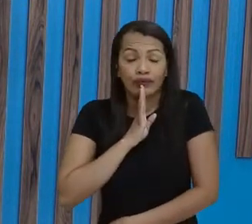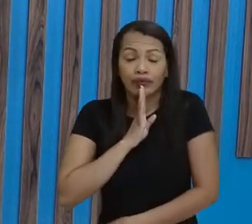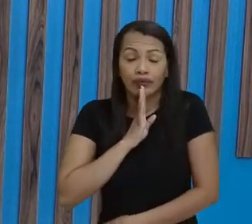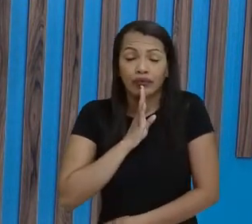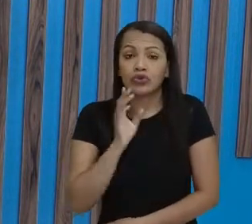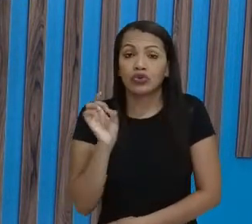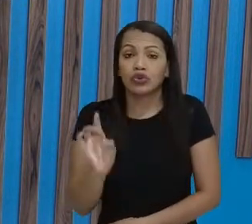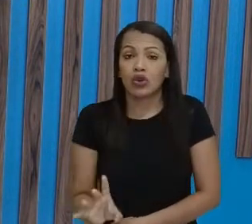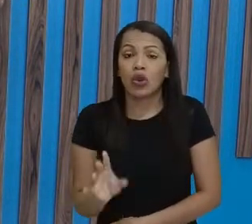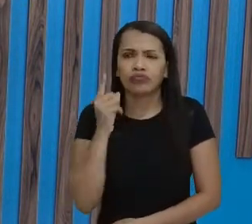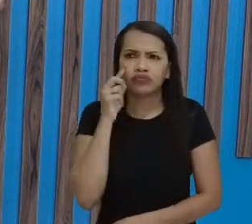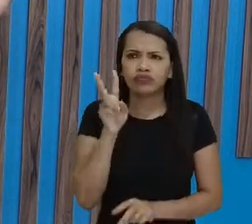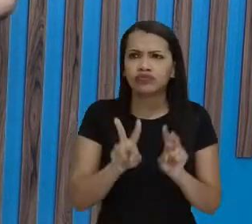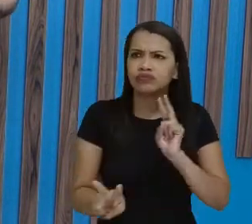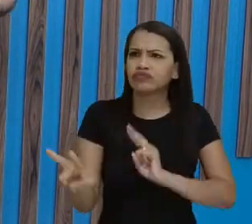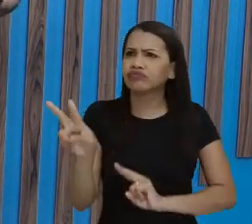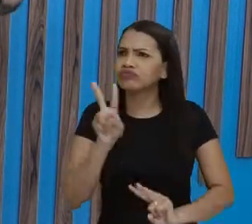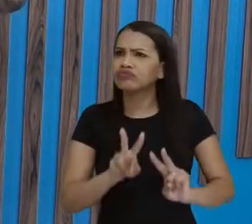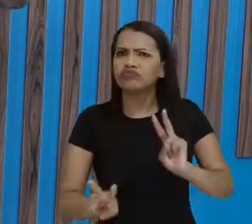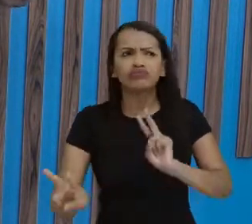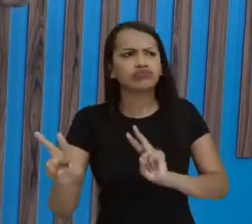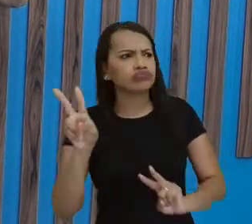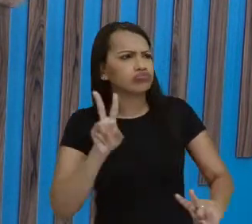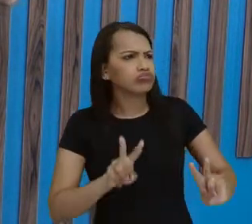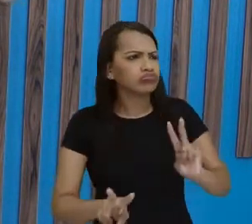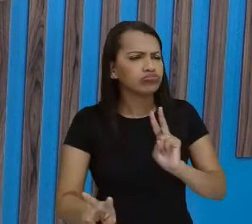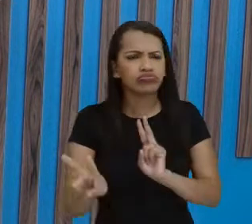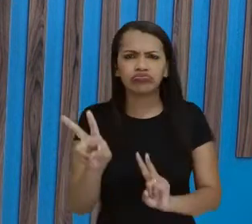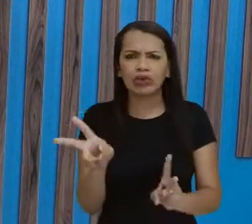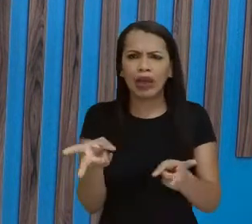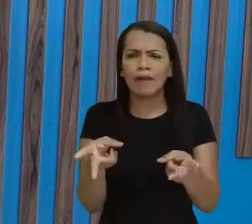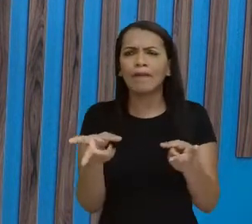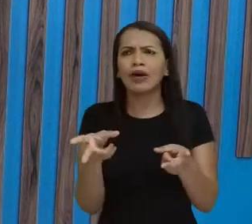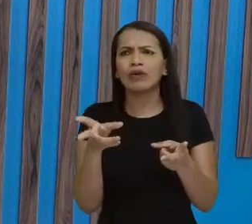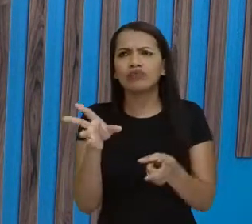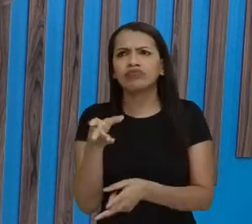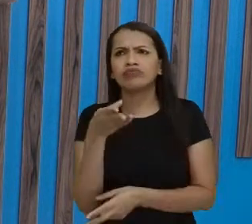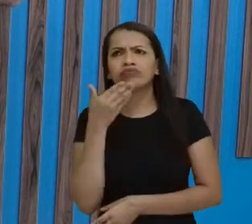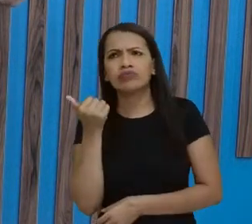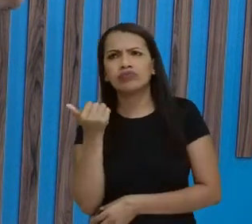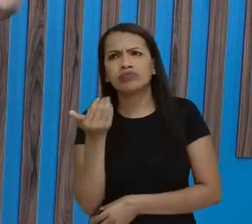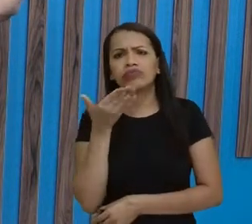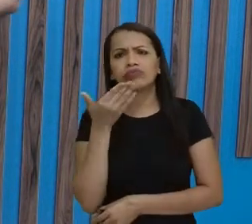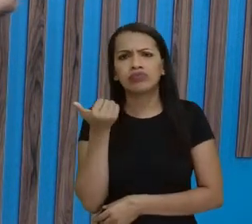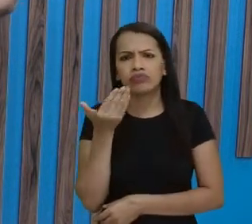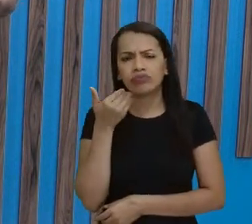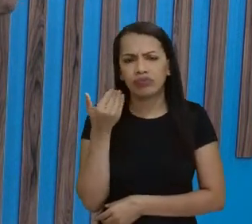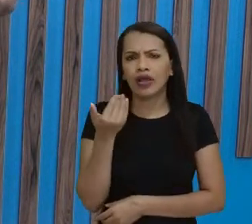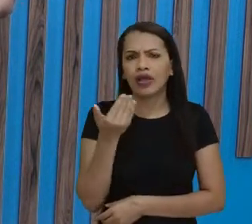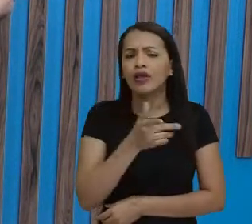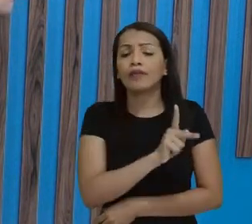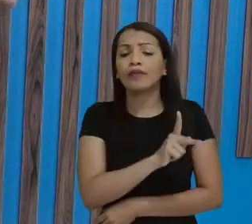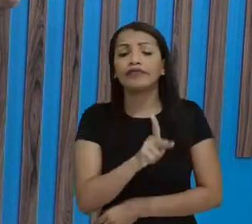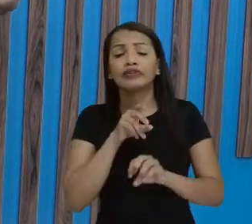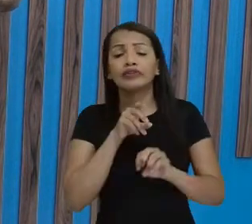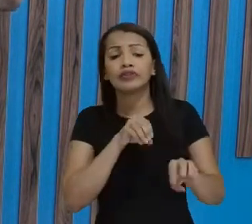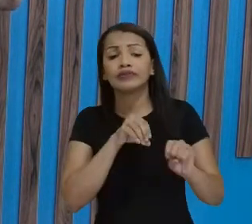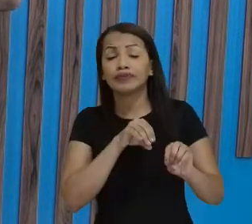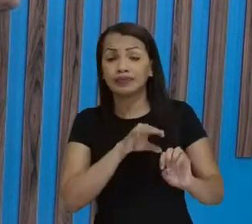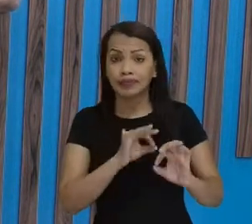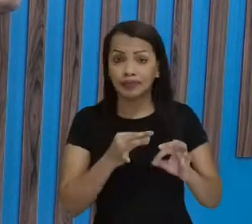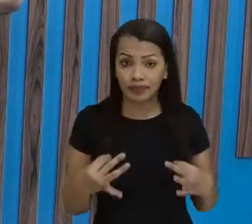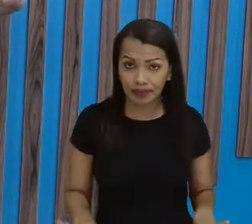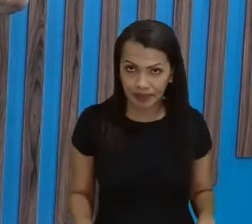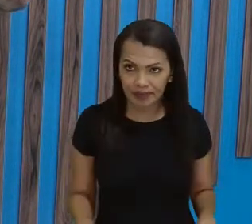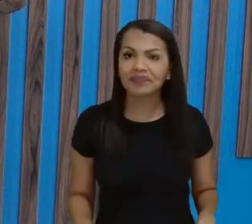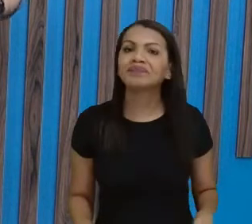transmitiu. Não há possibilidade do diálogo ali, nesse sentido, né, não há a relação que ele